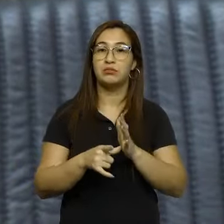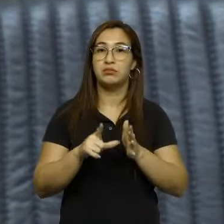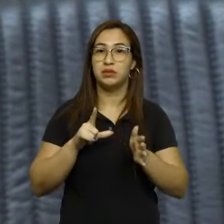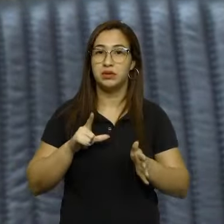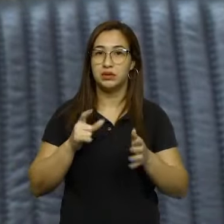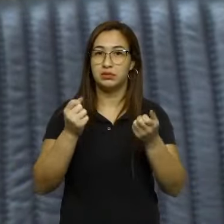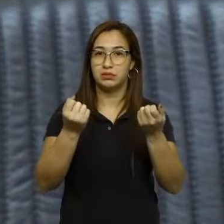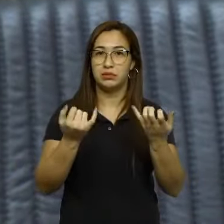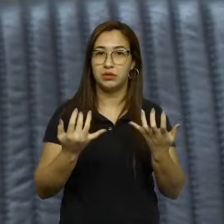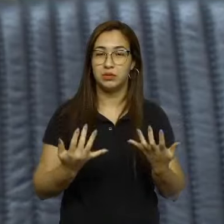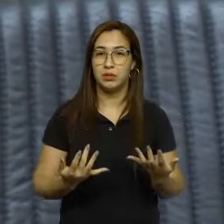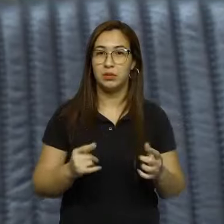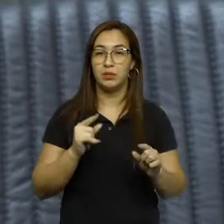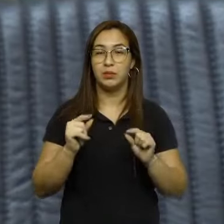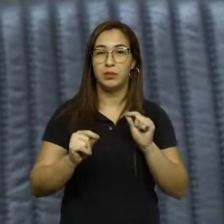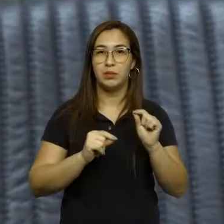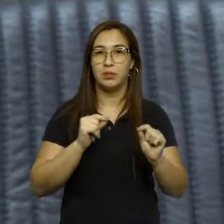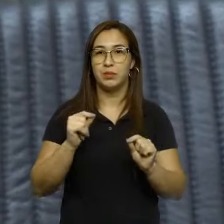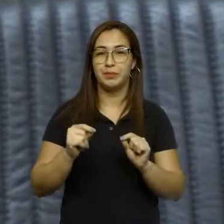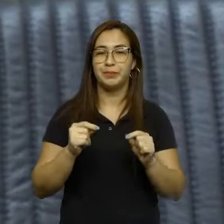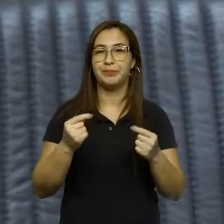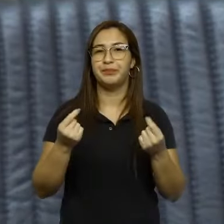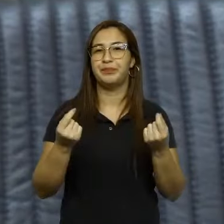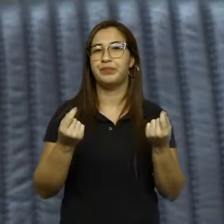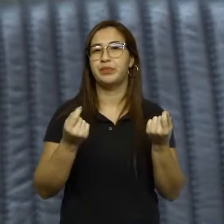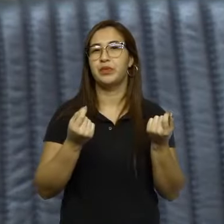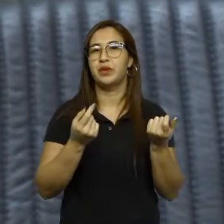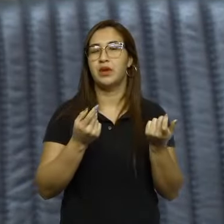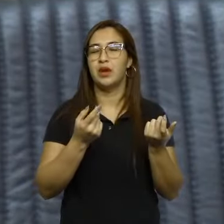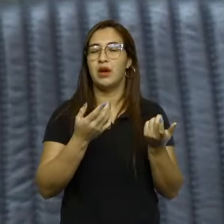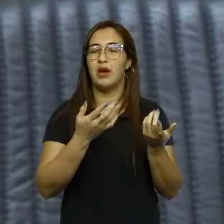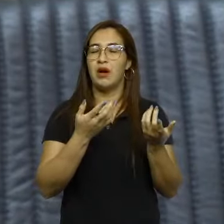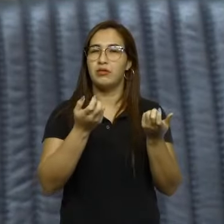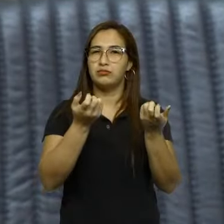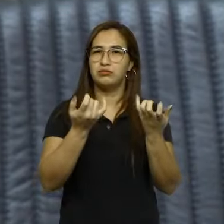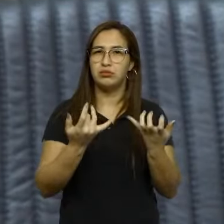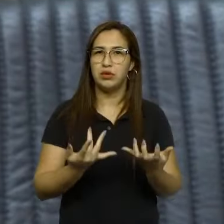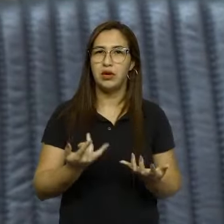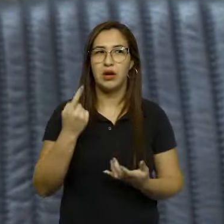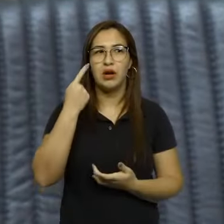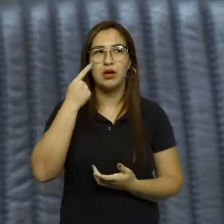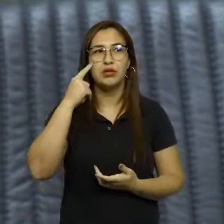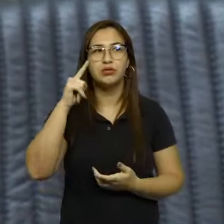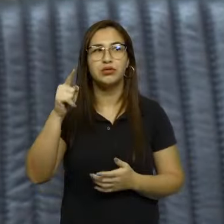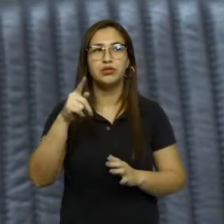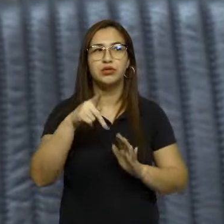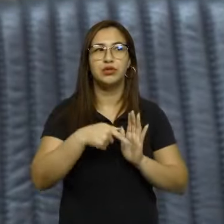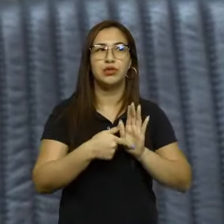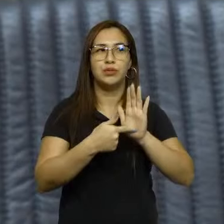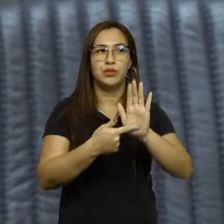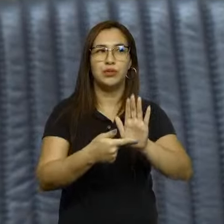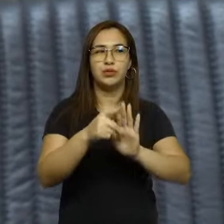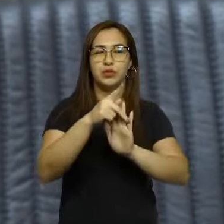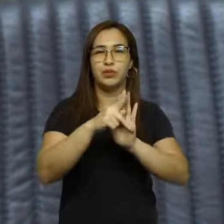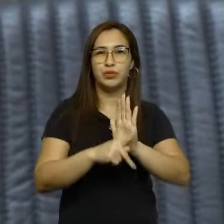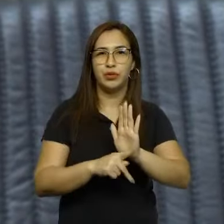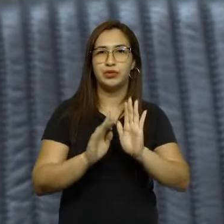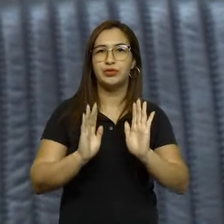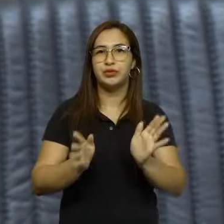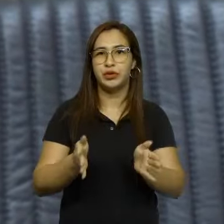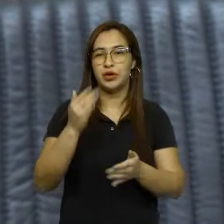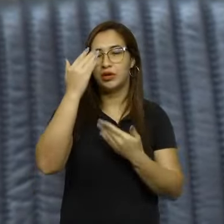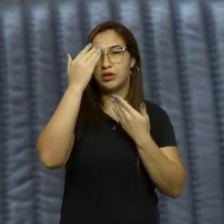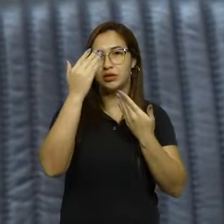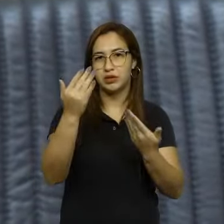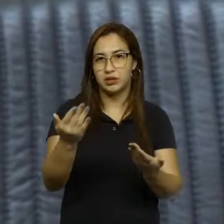e senhores deputados, a justificativa do porquê da apresentação desse projeto, já agradecendo à CCJ pela